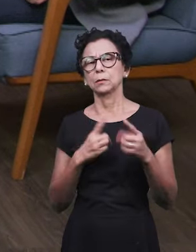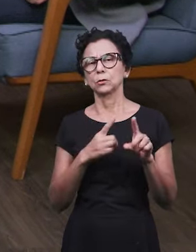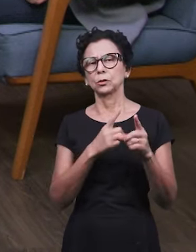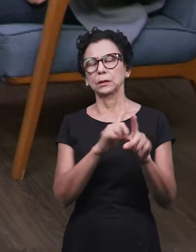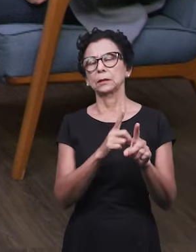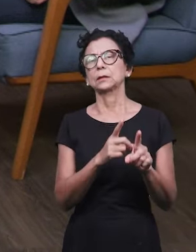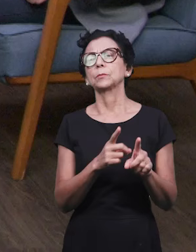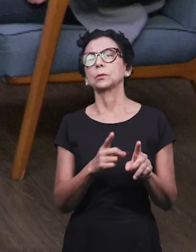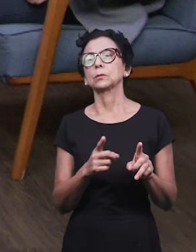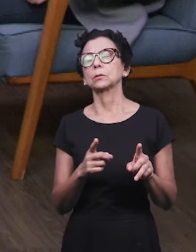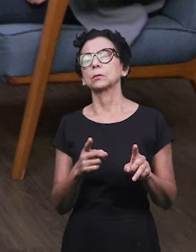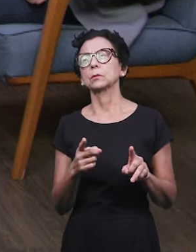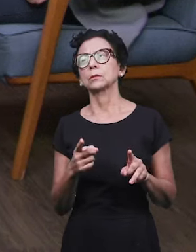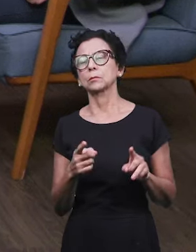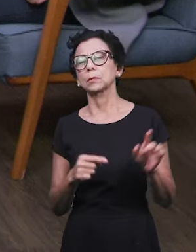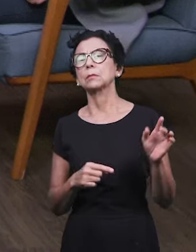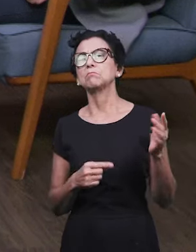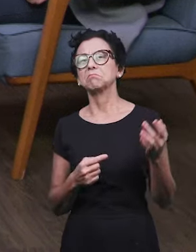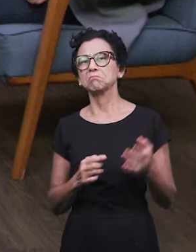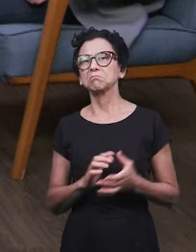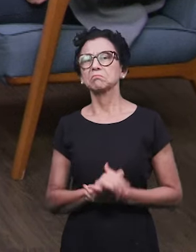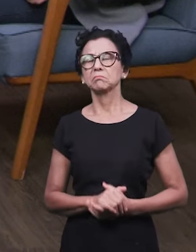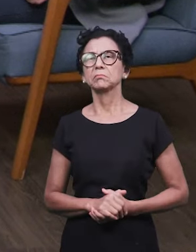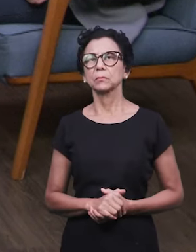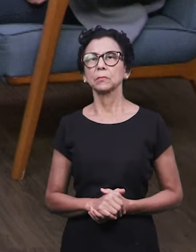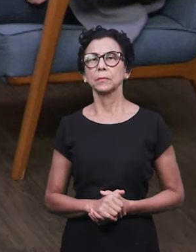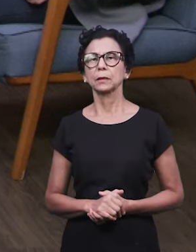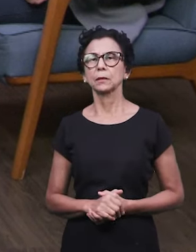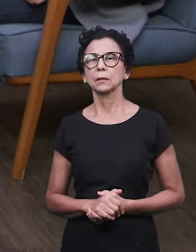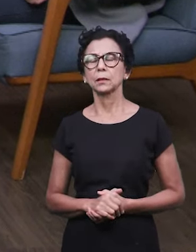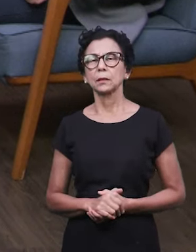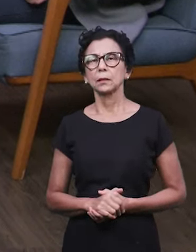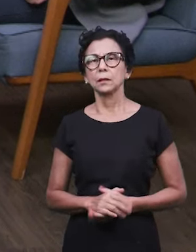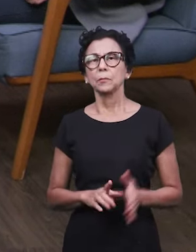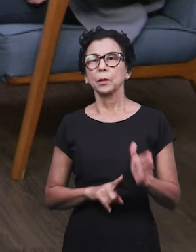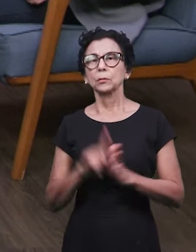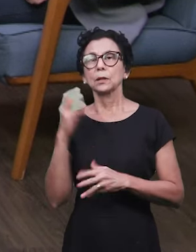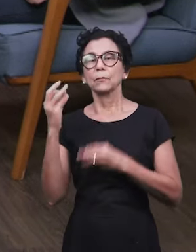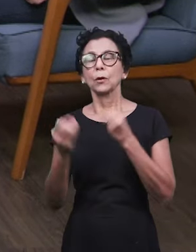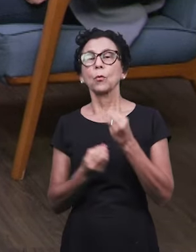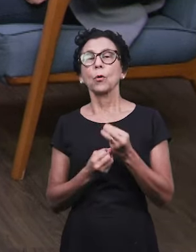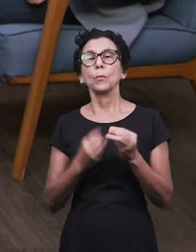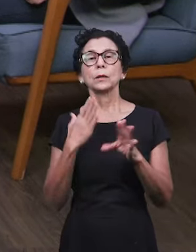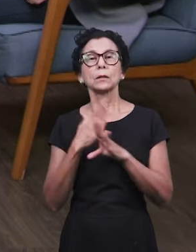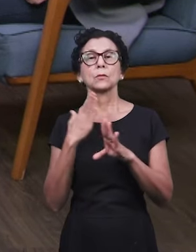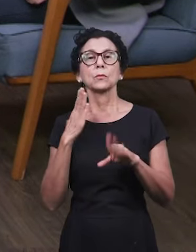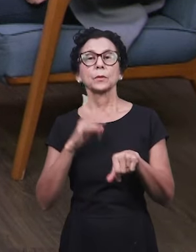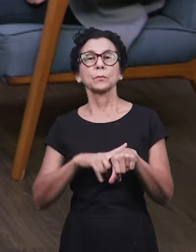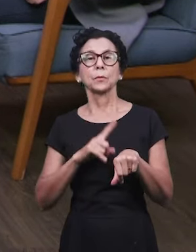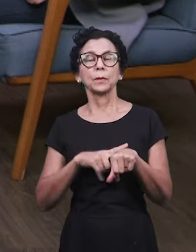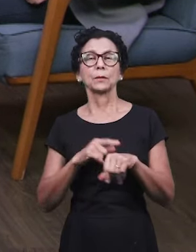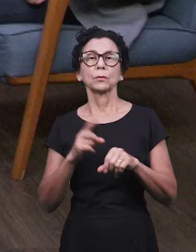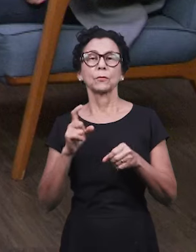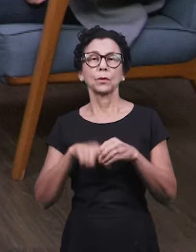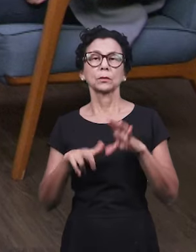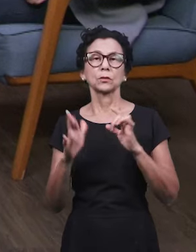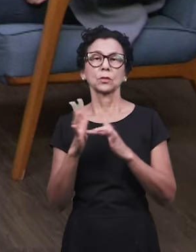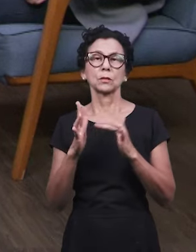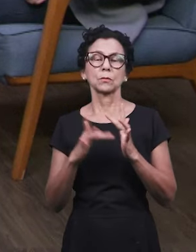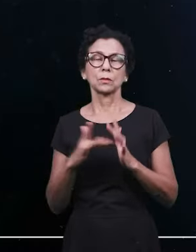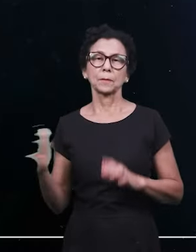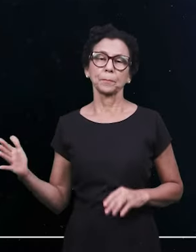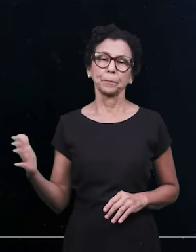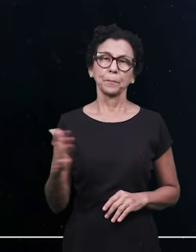essa pergunta, não questionamento, mas essa pergunta. Vamos conferir isso em Mateus capítulo 24, verso 3, que diz assim,